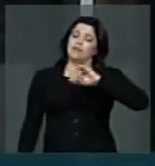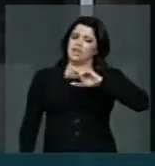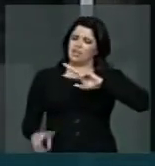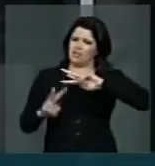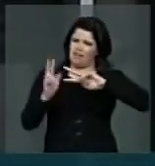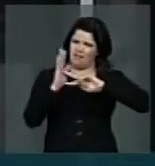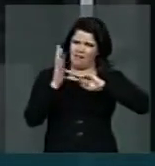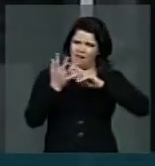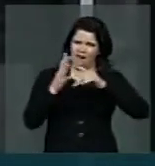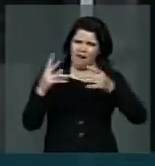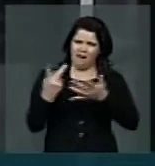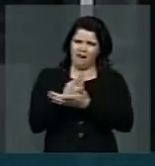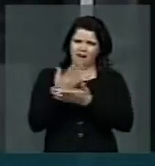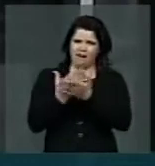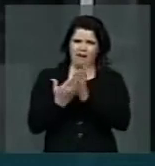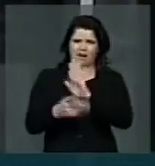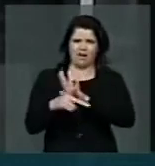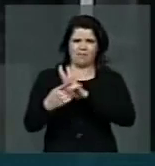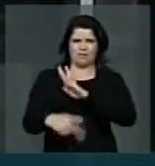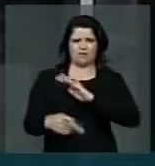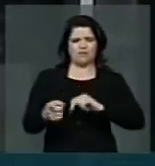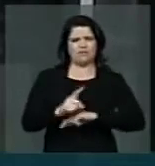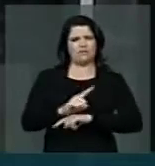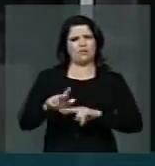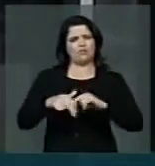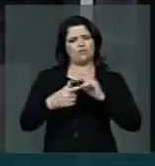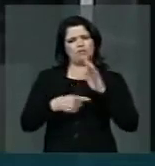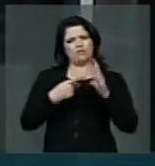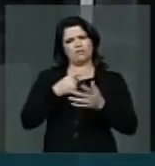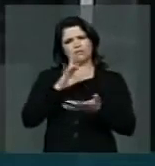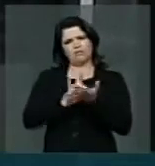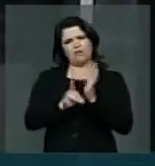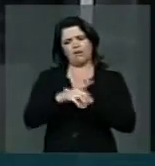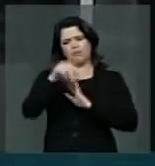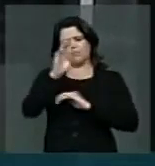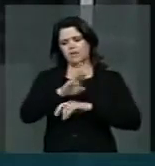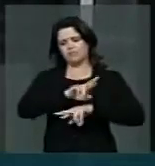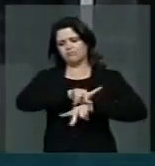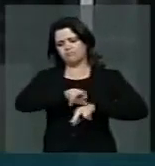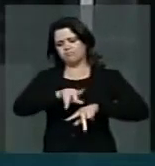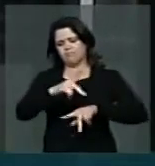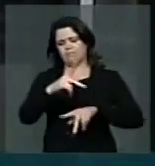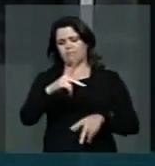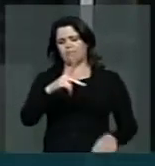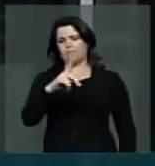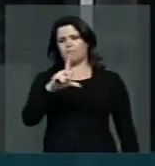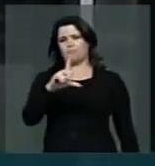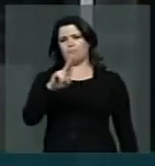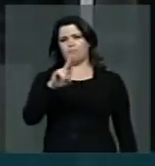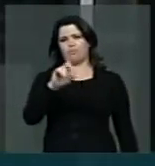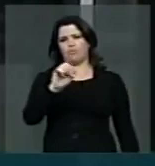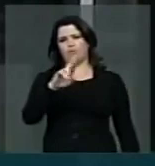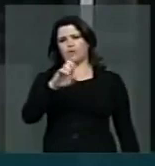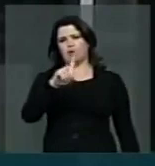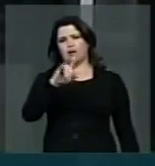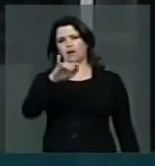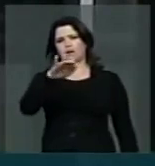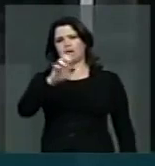aqui no Parlamento, ela existe no Brasil na sua diversidade, na sua pluralidade, em vários